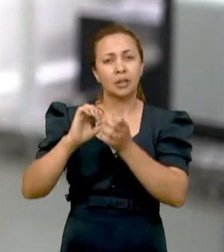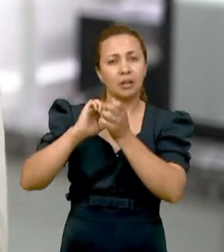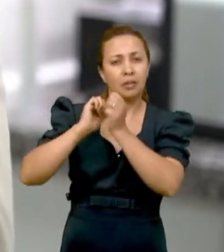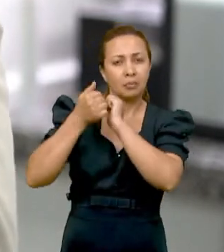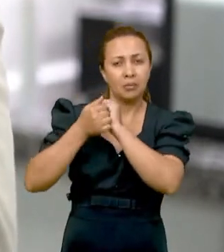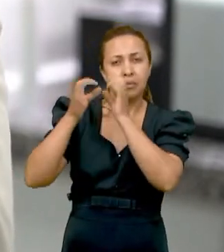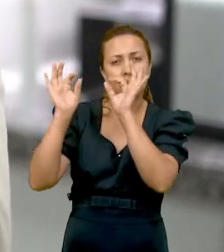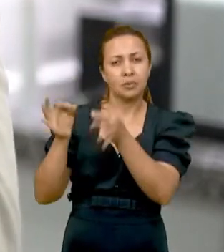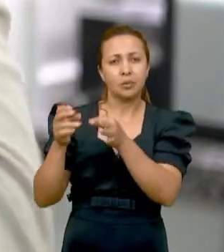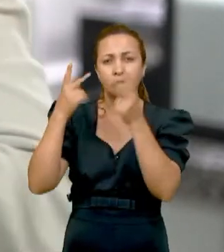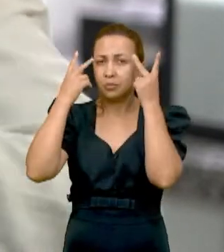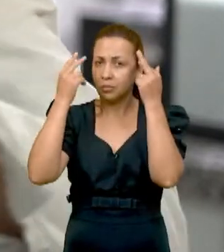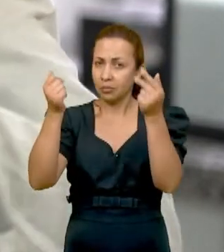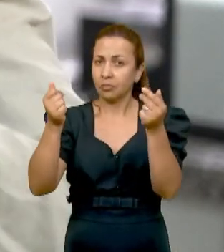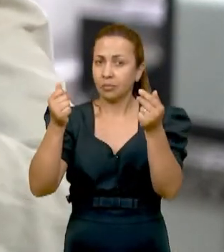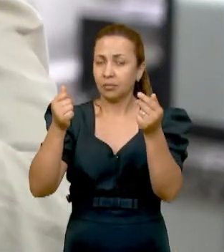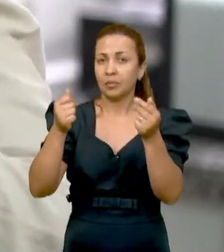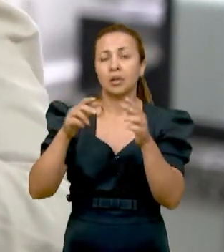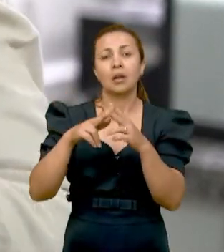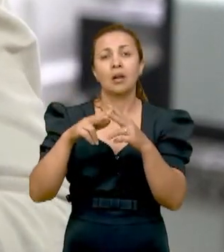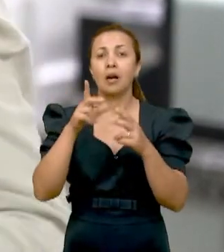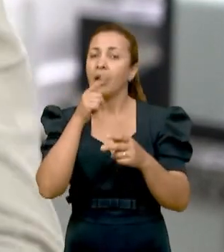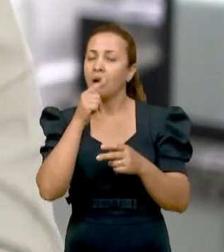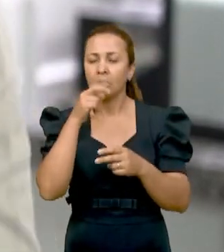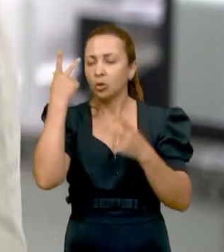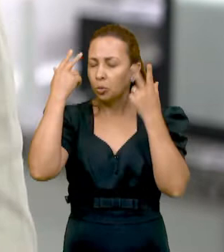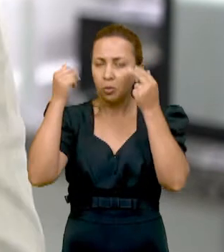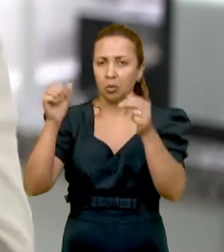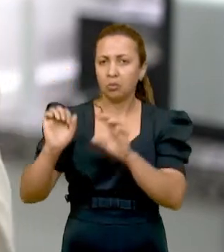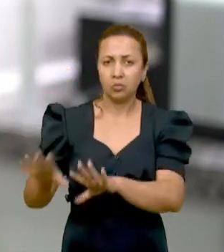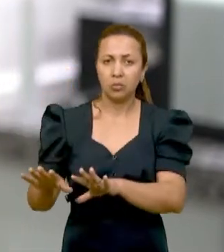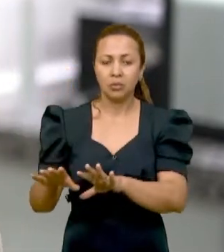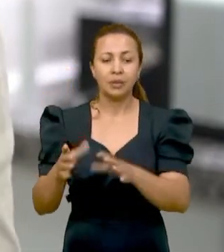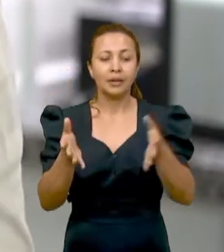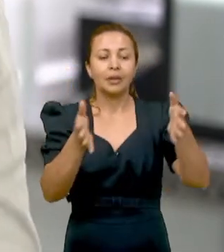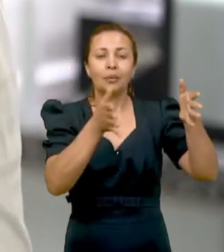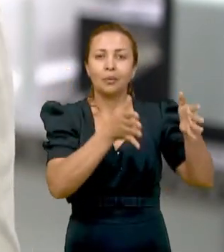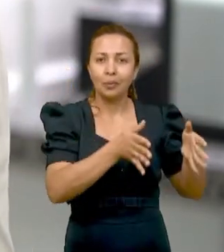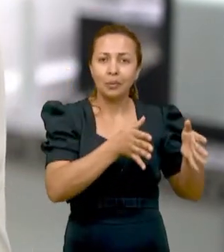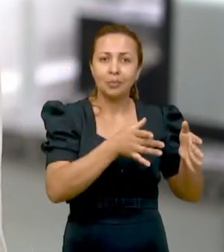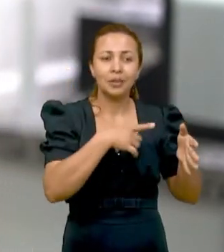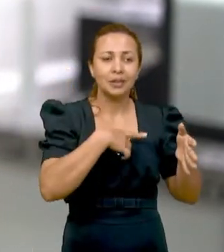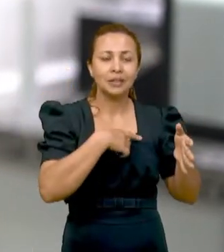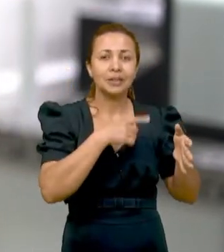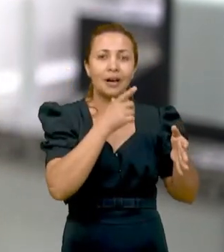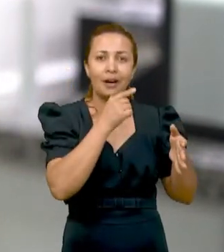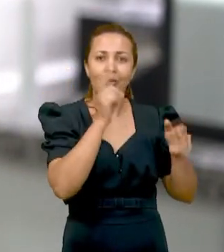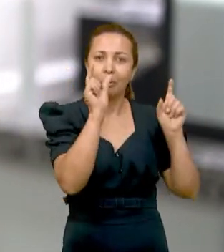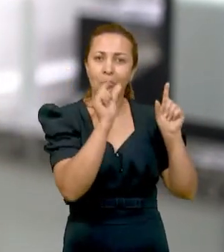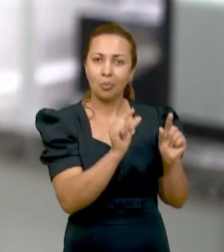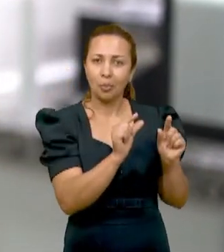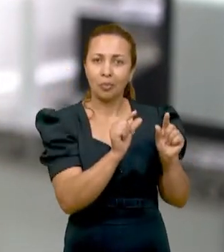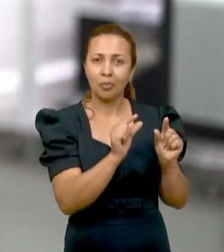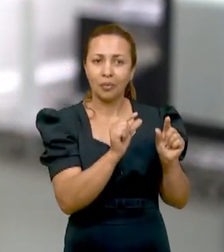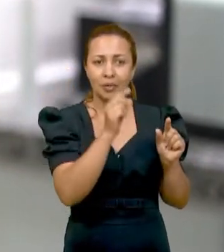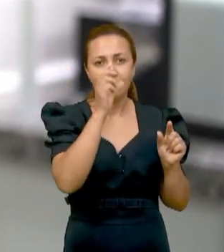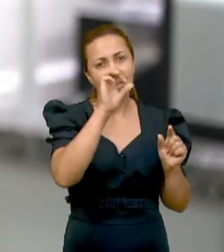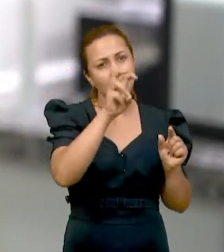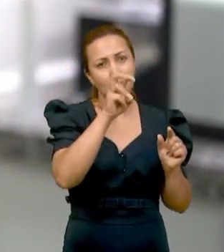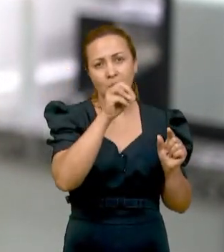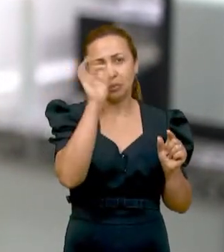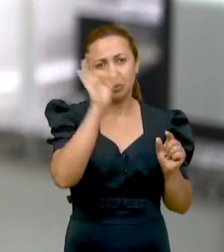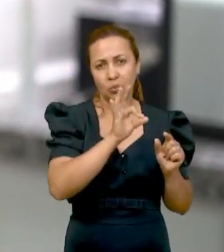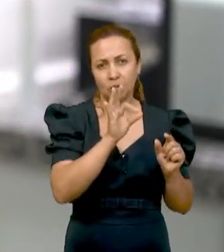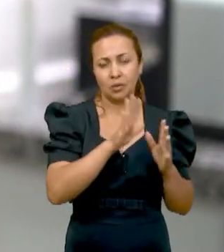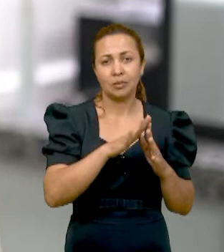adequada ou normal sem restrição hídrica e restringindo essa restrição a em torno de